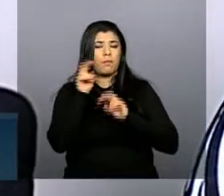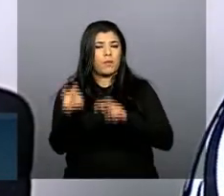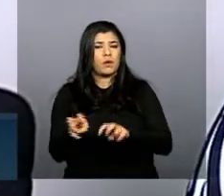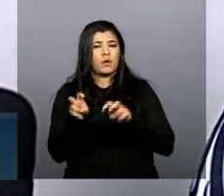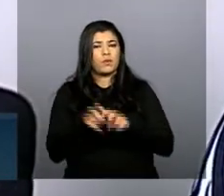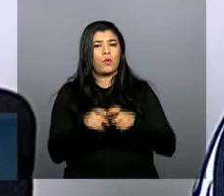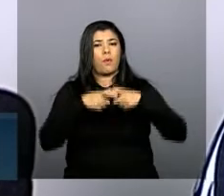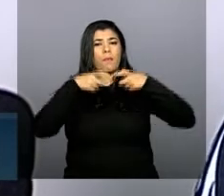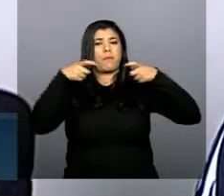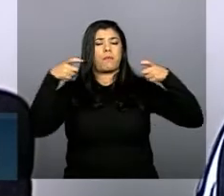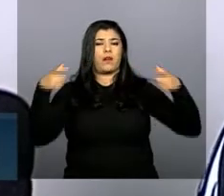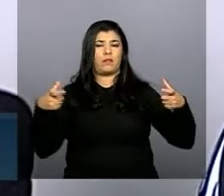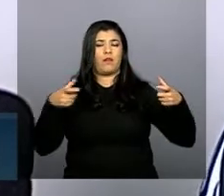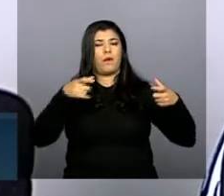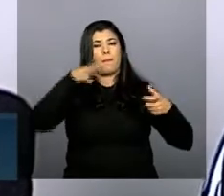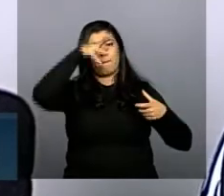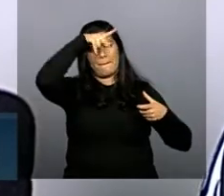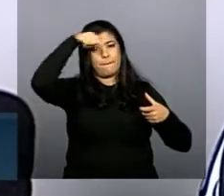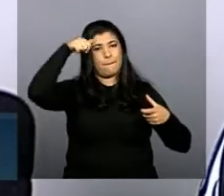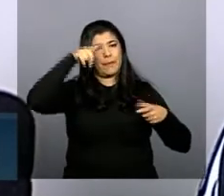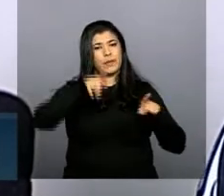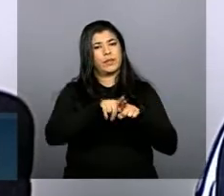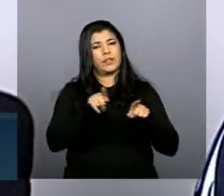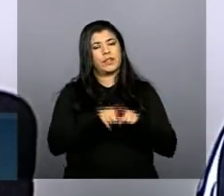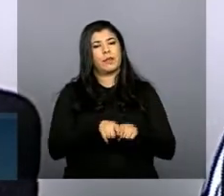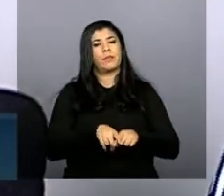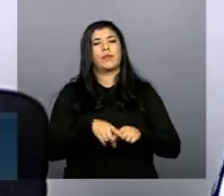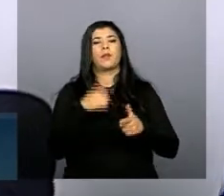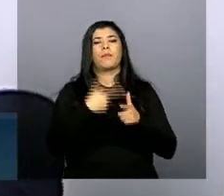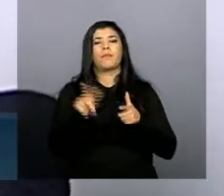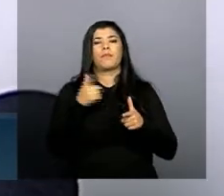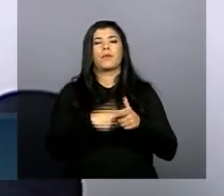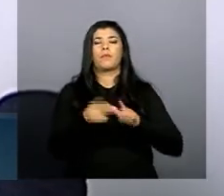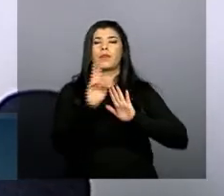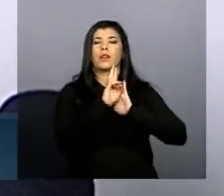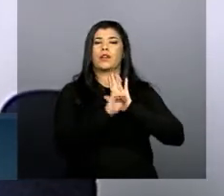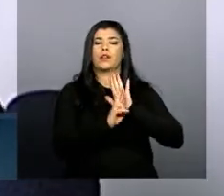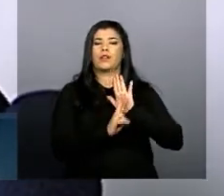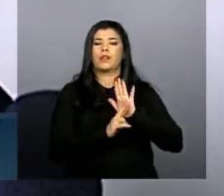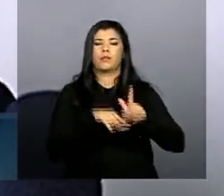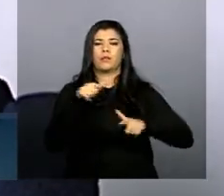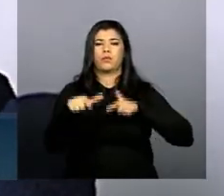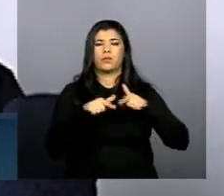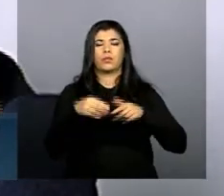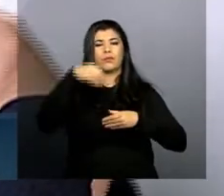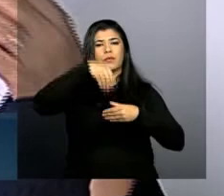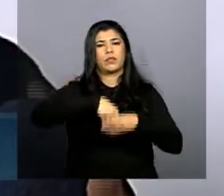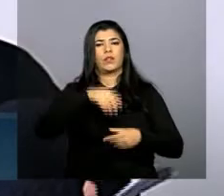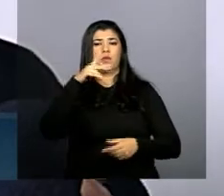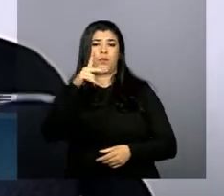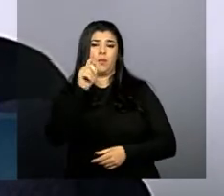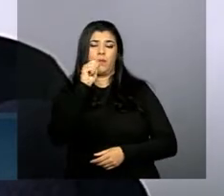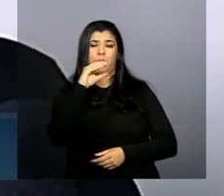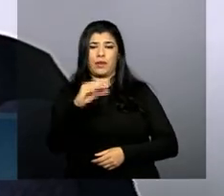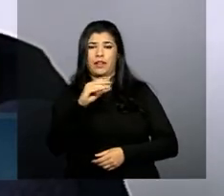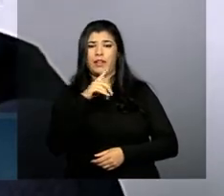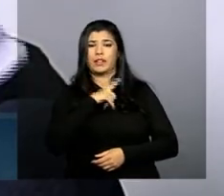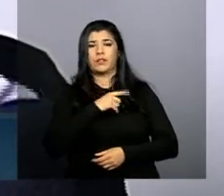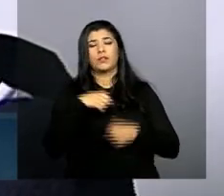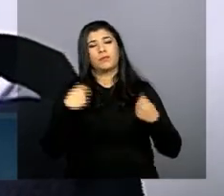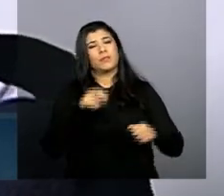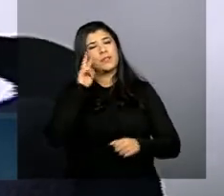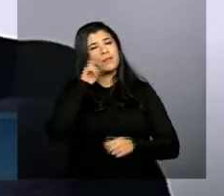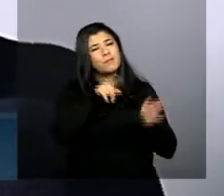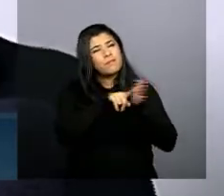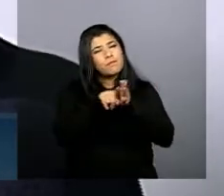agricultores de pequeno porte assentamentos e o problema da regulação fundiária por exemplo no Pará então nós temos no Maranhão nós temos que vencer